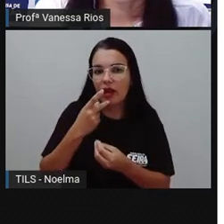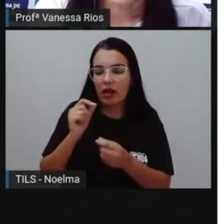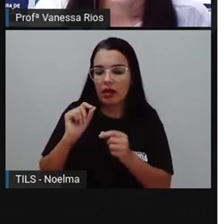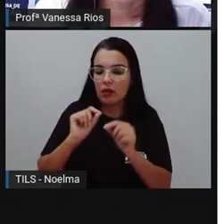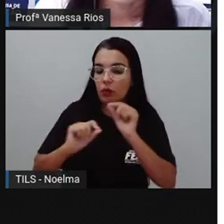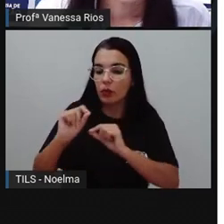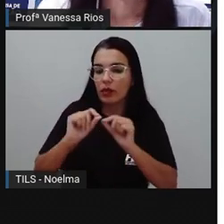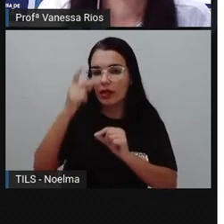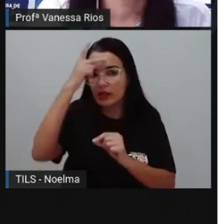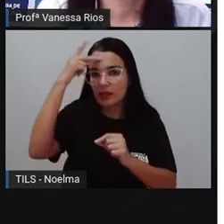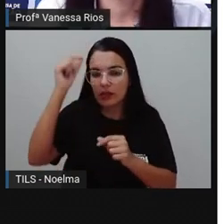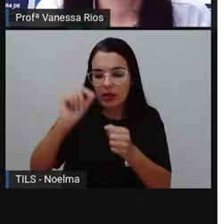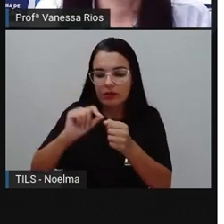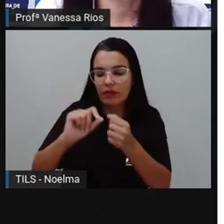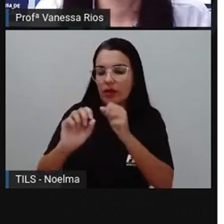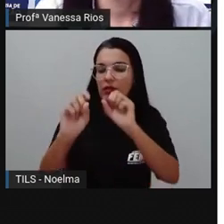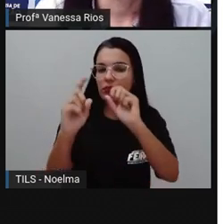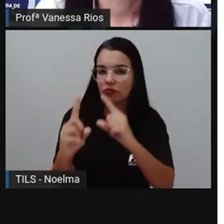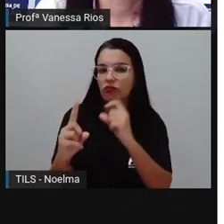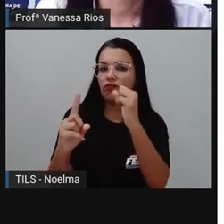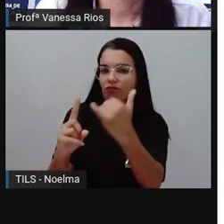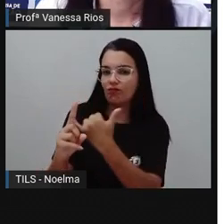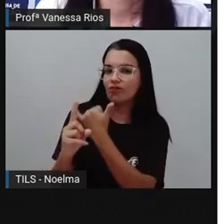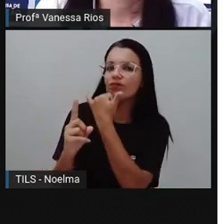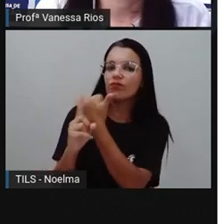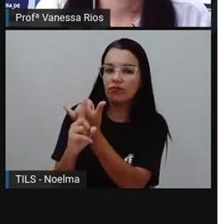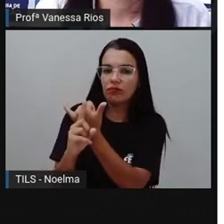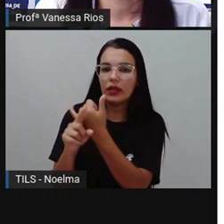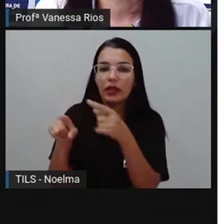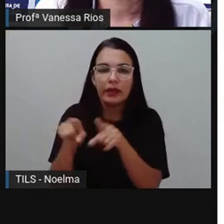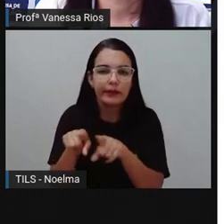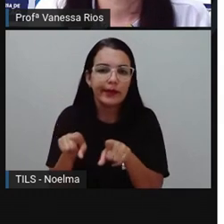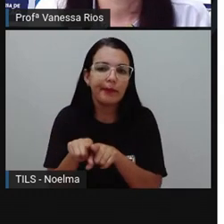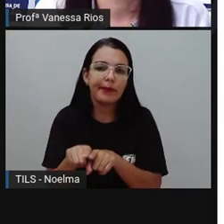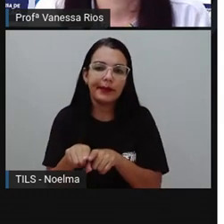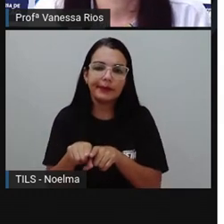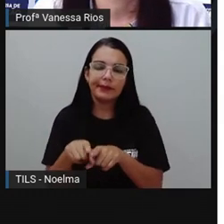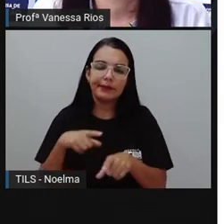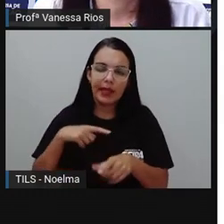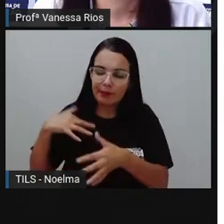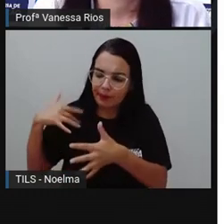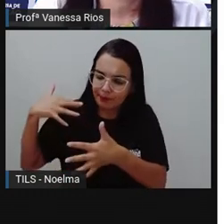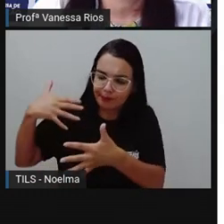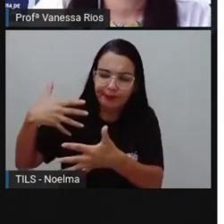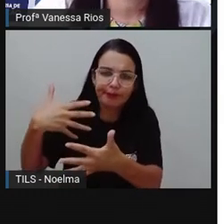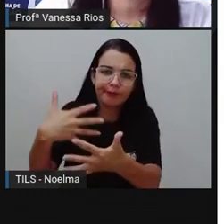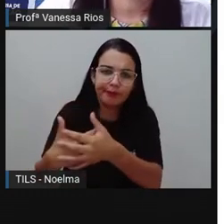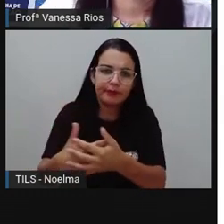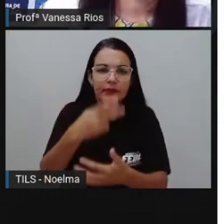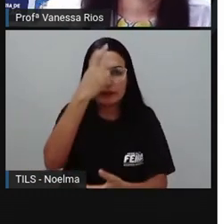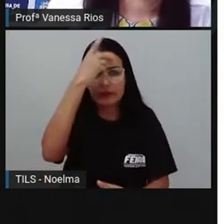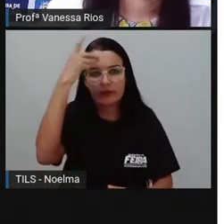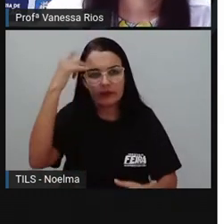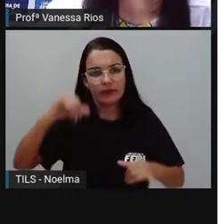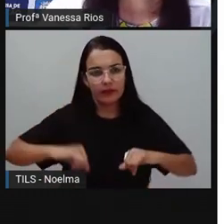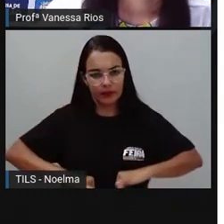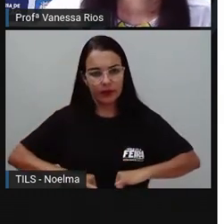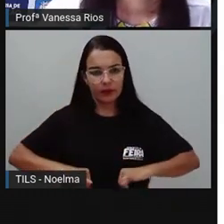bullying e, principalmente, as terríveis consequências que isso pode ter para uma pessoa.